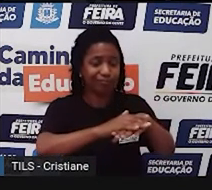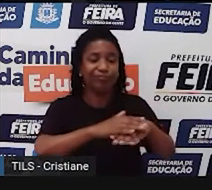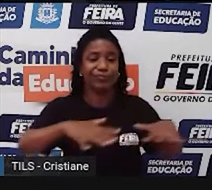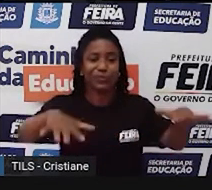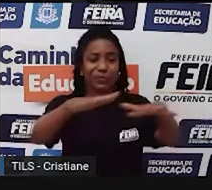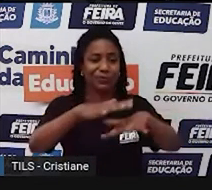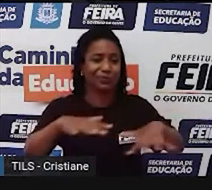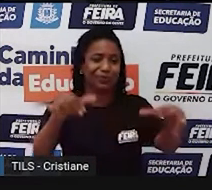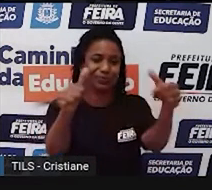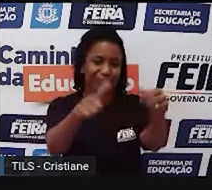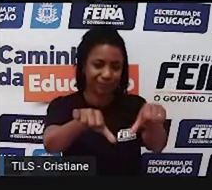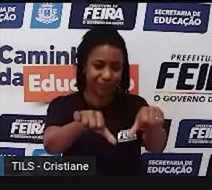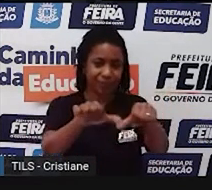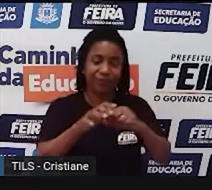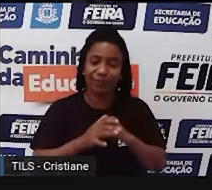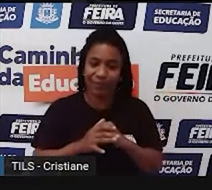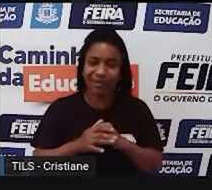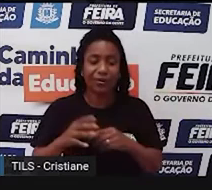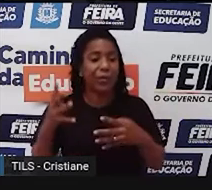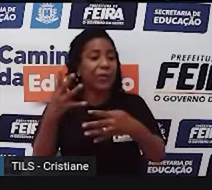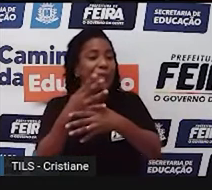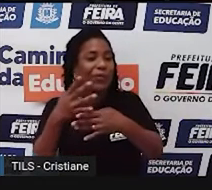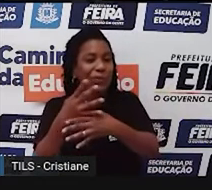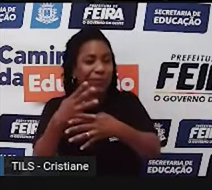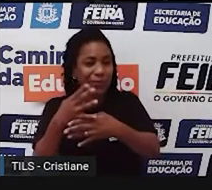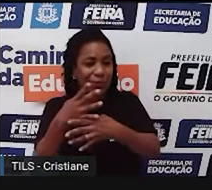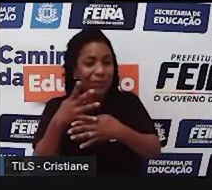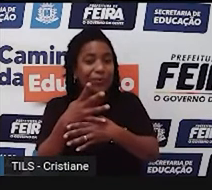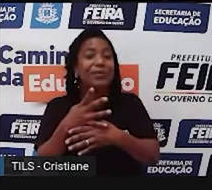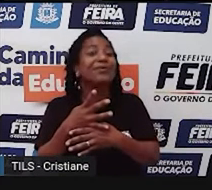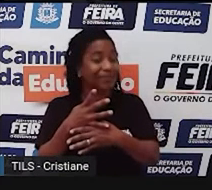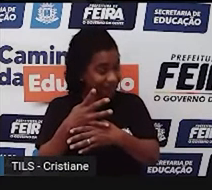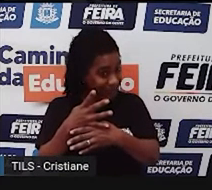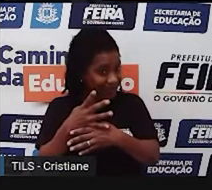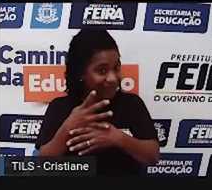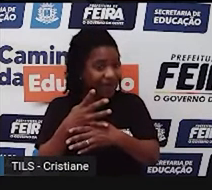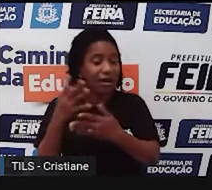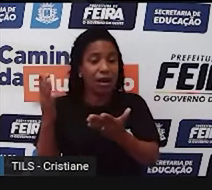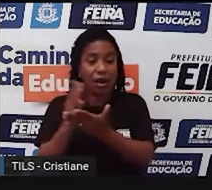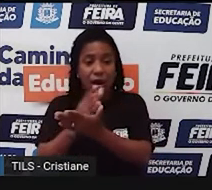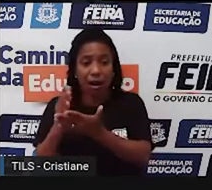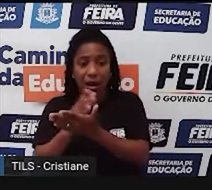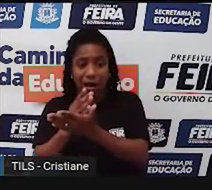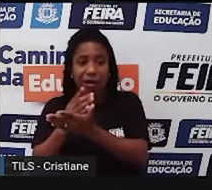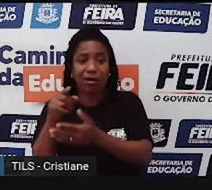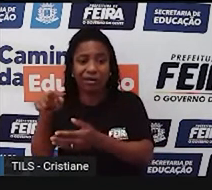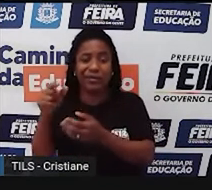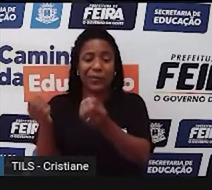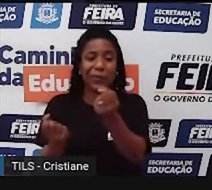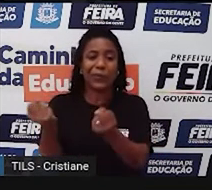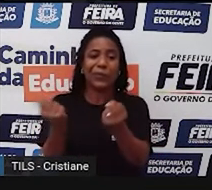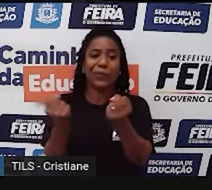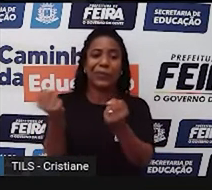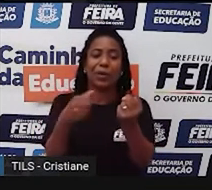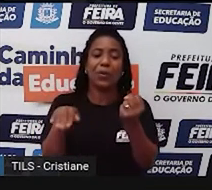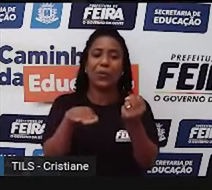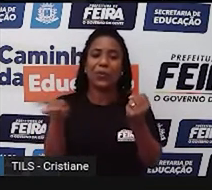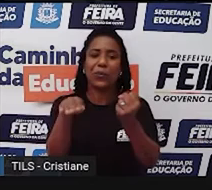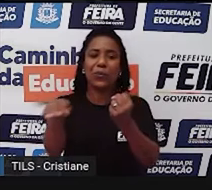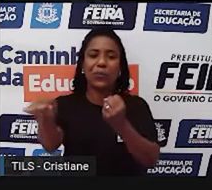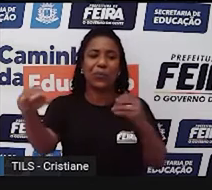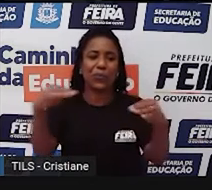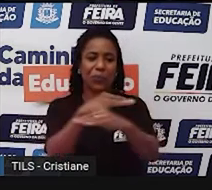carros. Aí você tem o ronco dos motores, tem as buzinas, a própria poluição dos carros. Faz diferença,